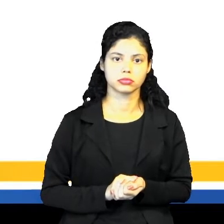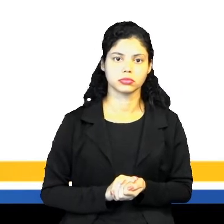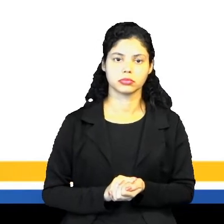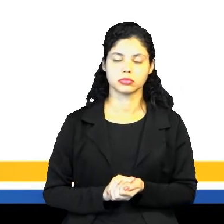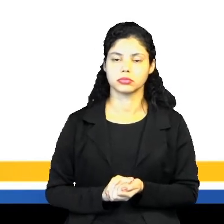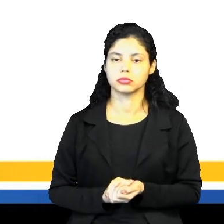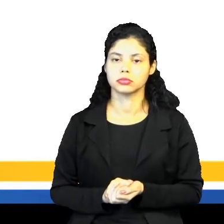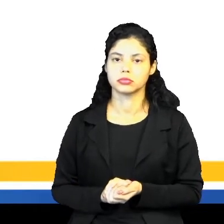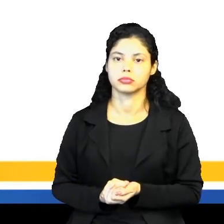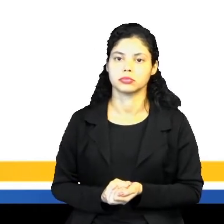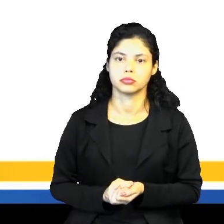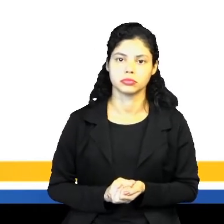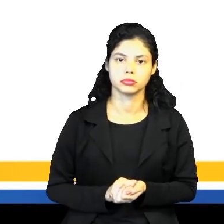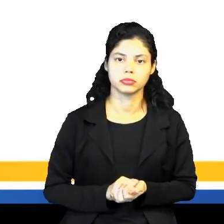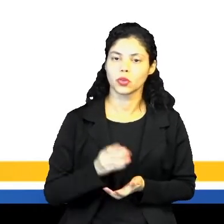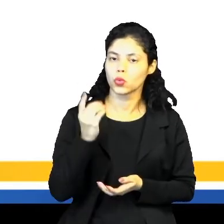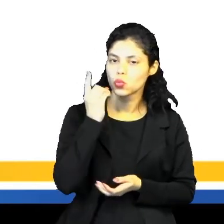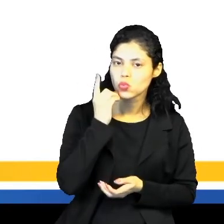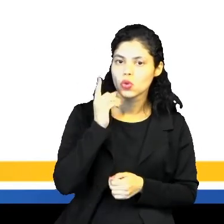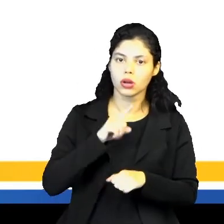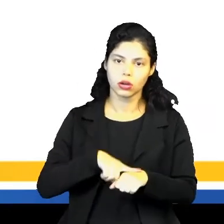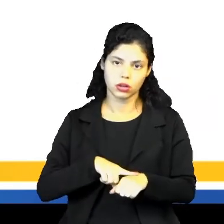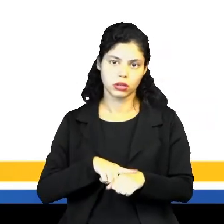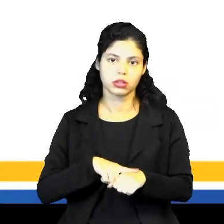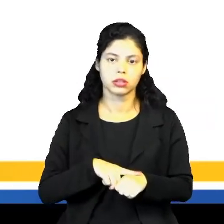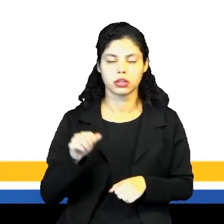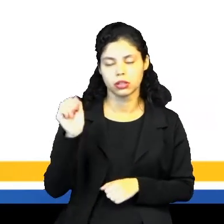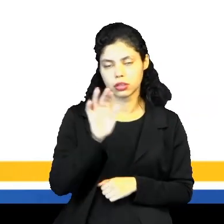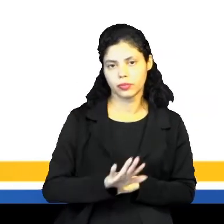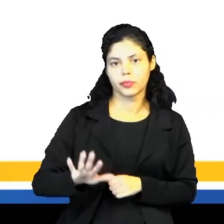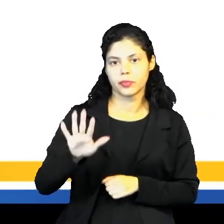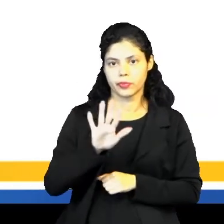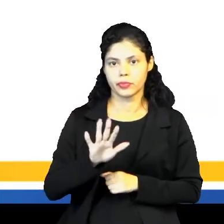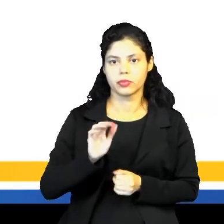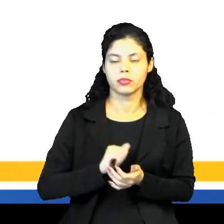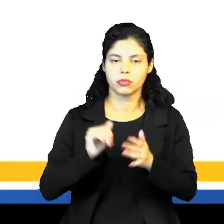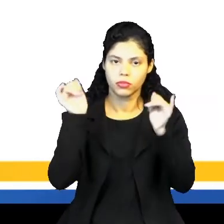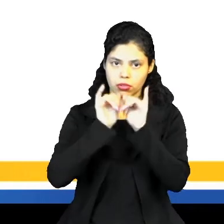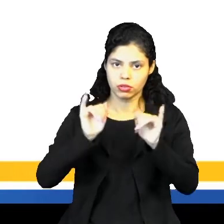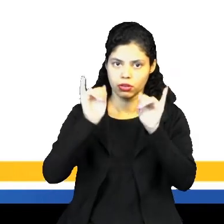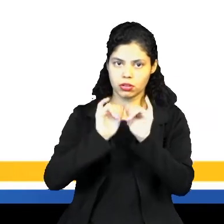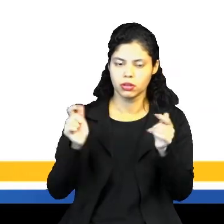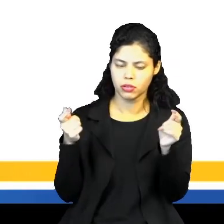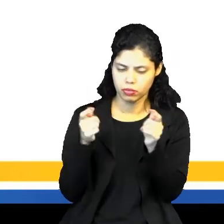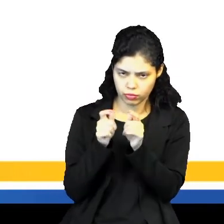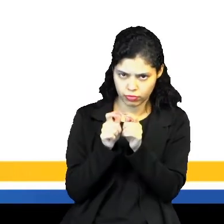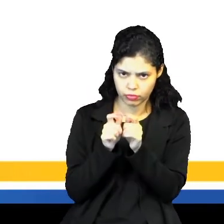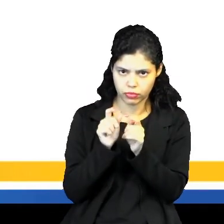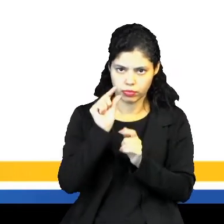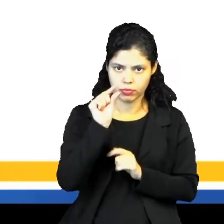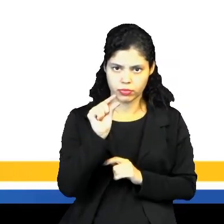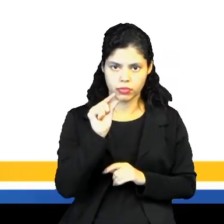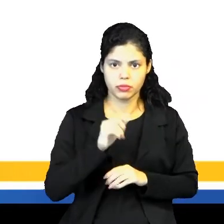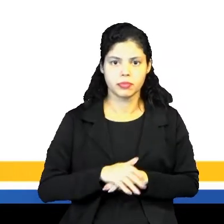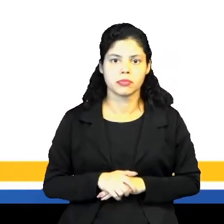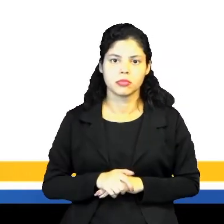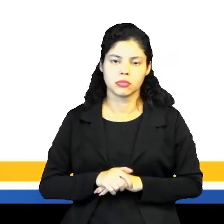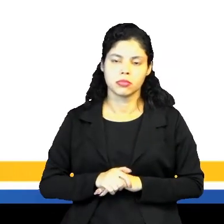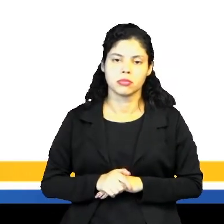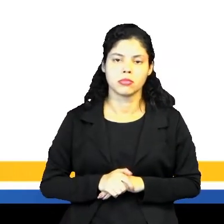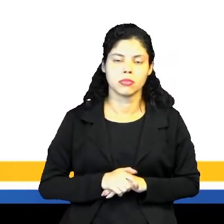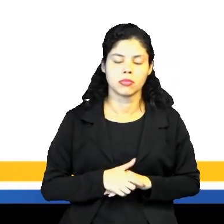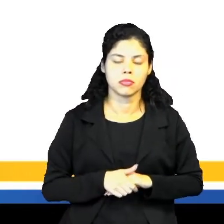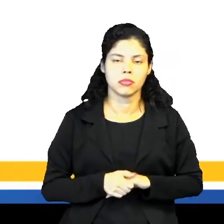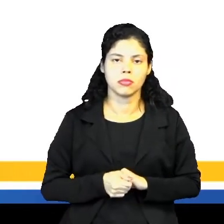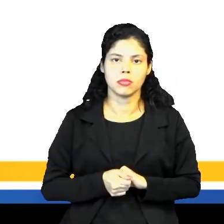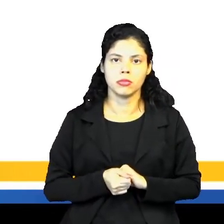Abaixo da notícia tem a data, a hora e, geralmente, ali, né? Uma das informações que estão bem pequenininhas, né? É abaixo da